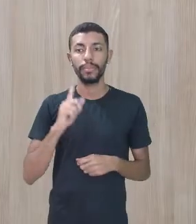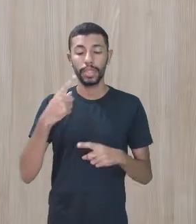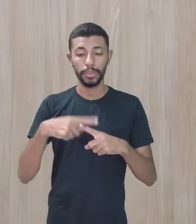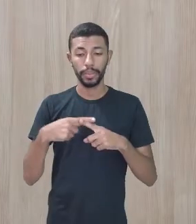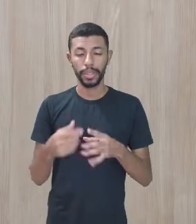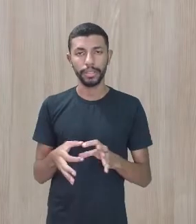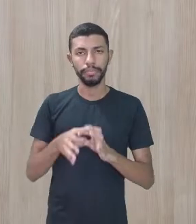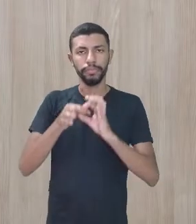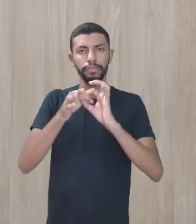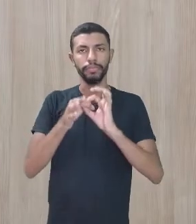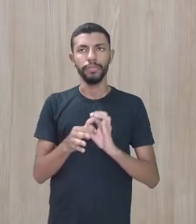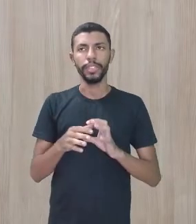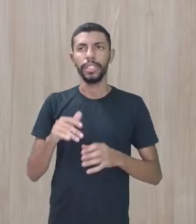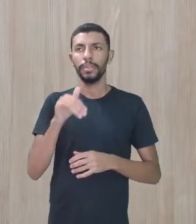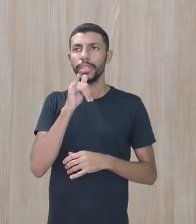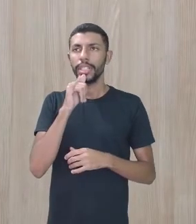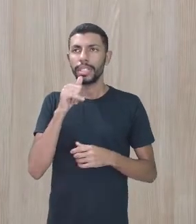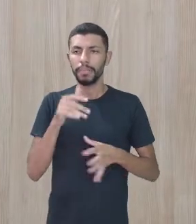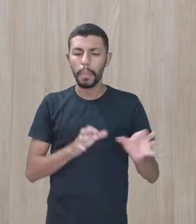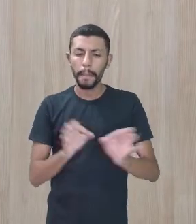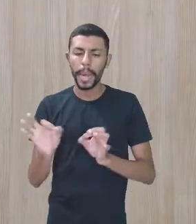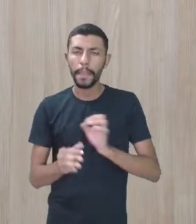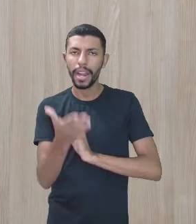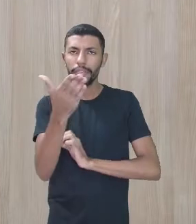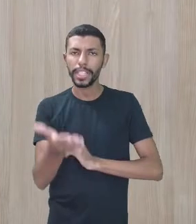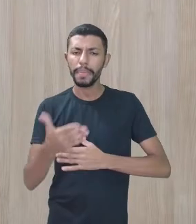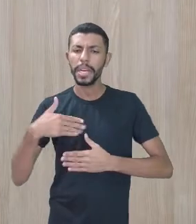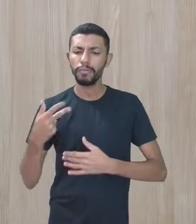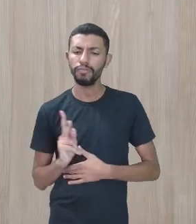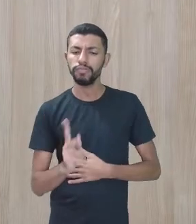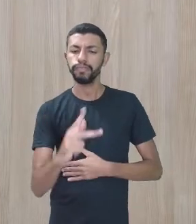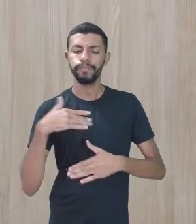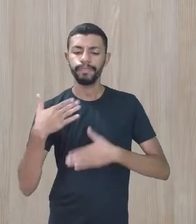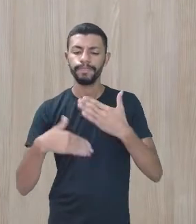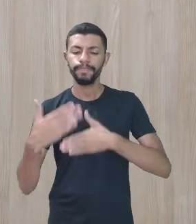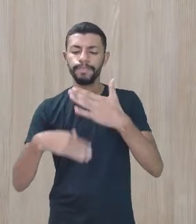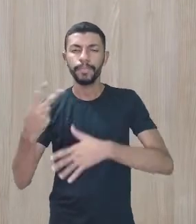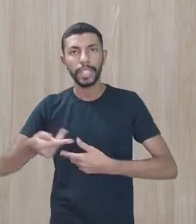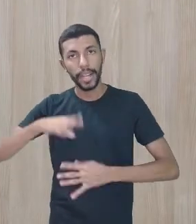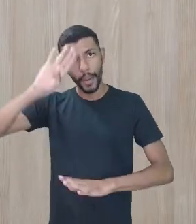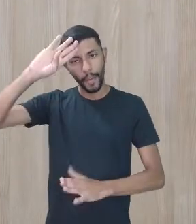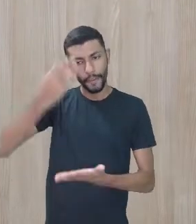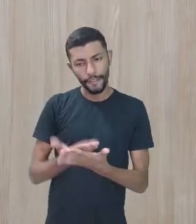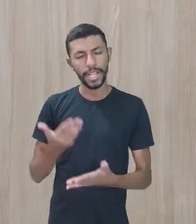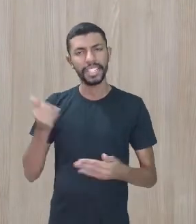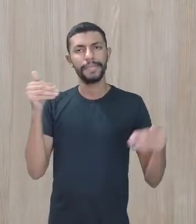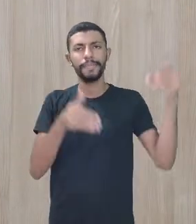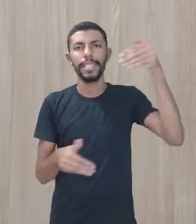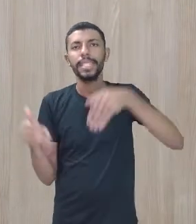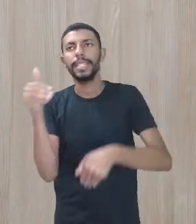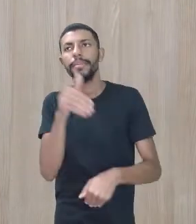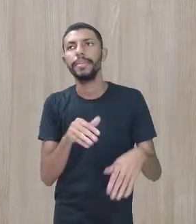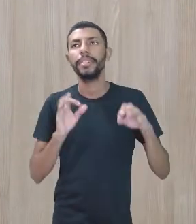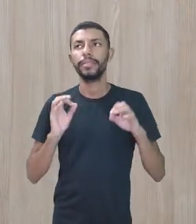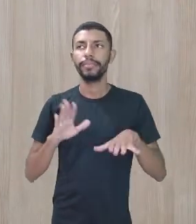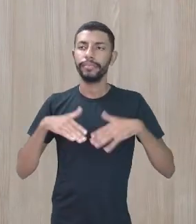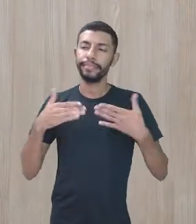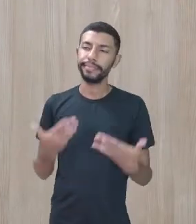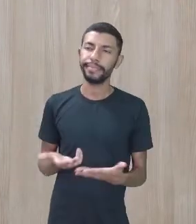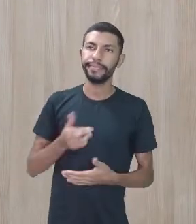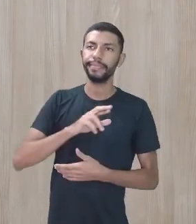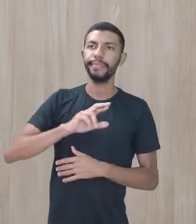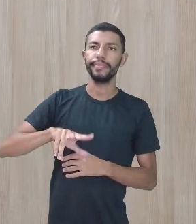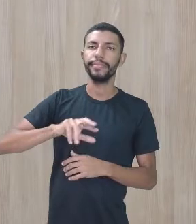pronto para seguir. Ele te deixa pronto com confiança para participar. Então, ele não vai